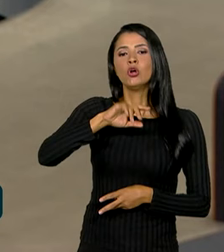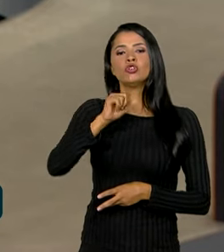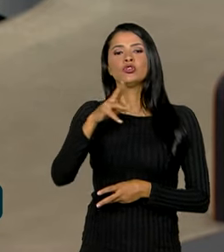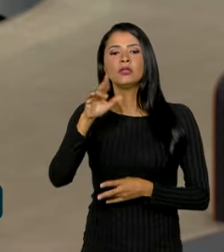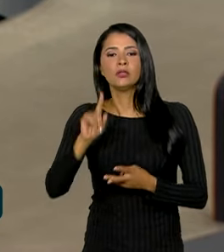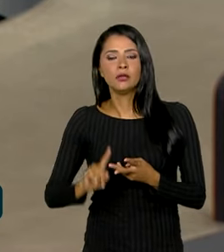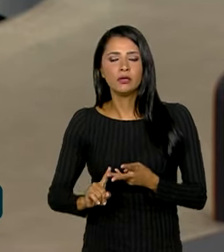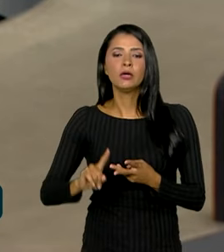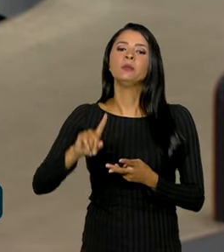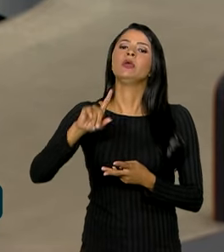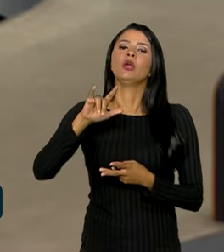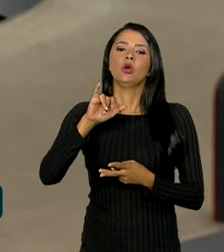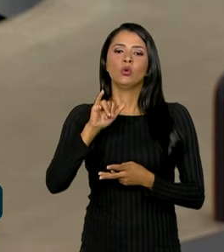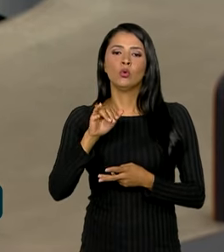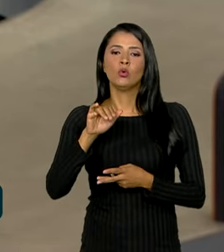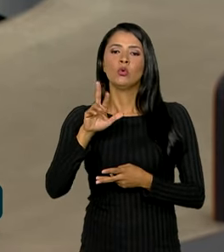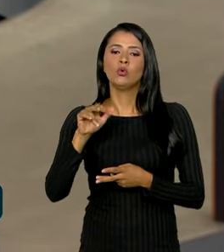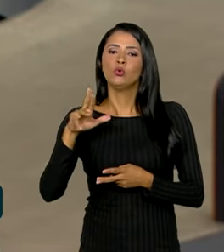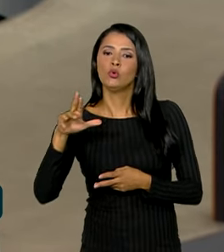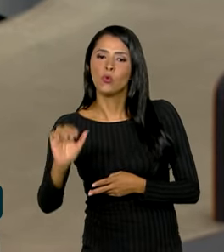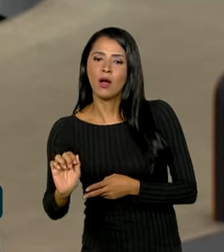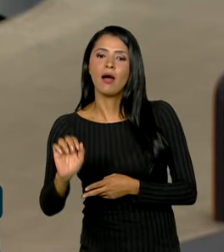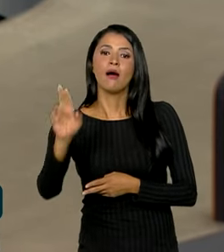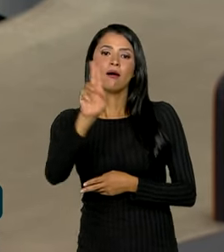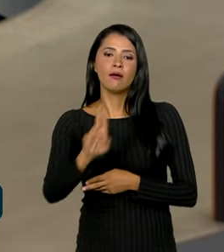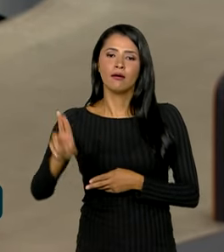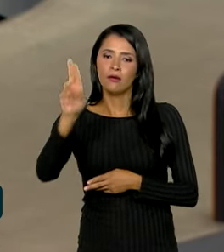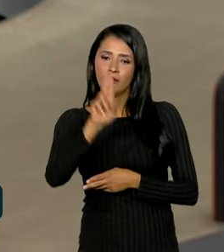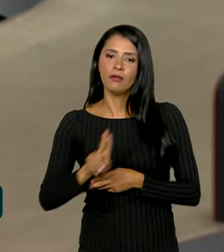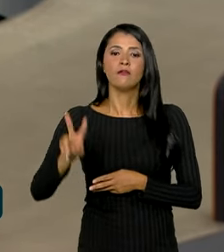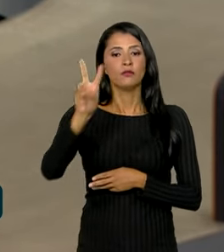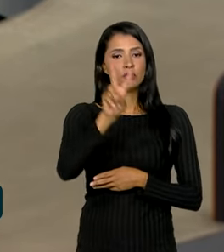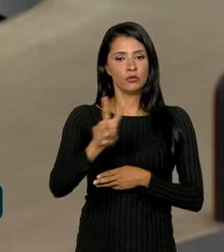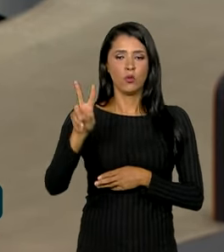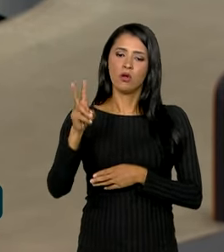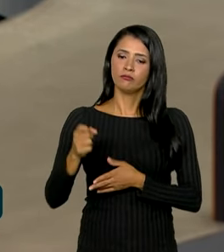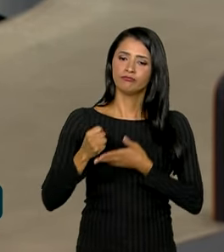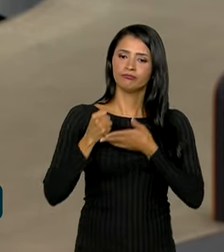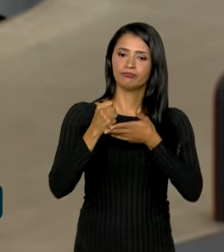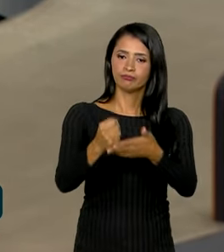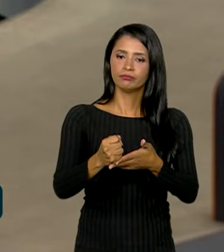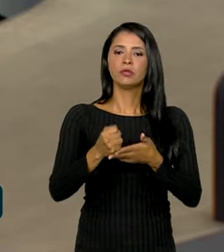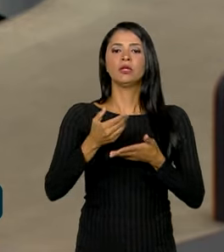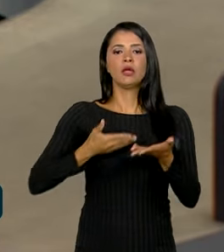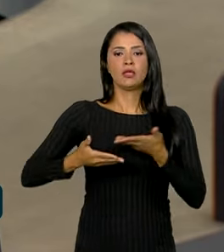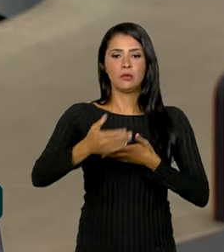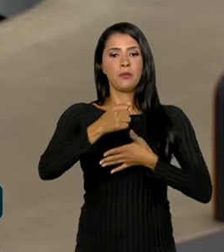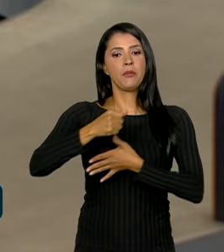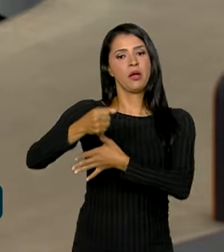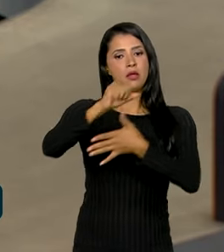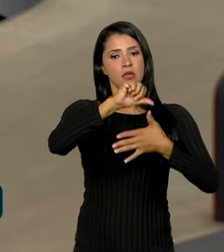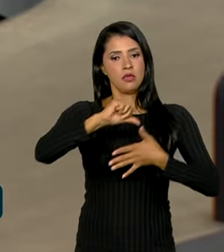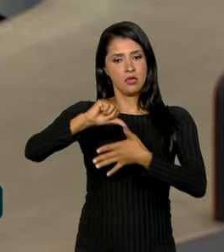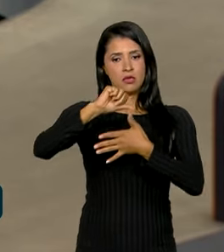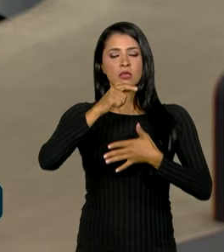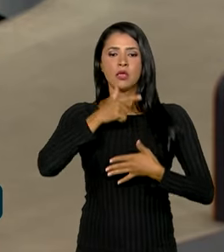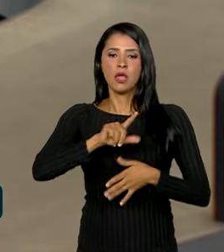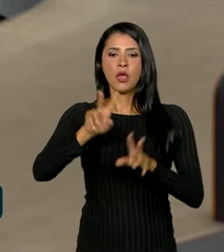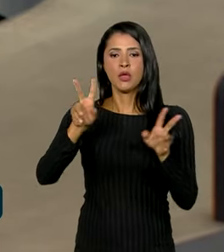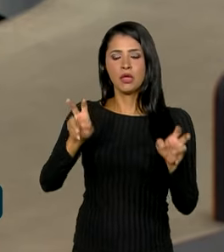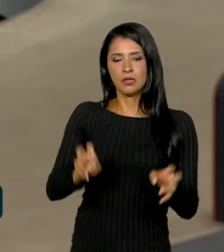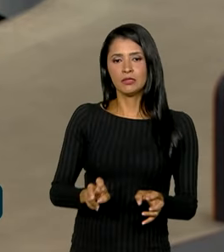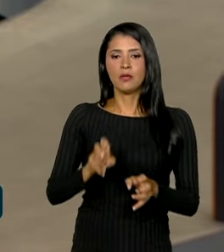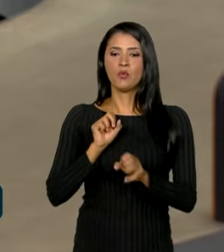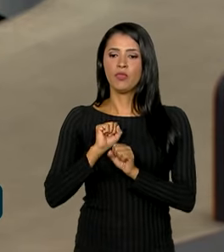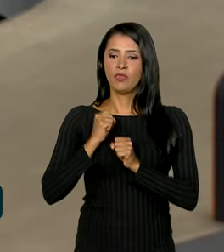Uruguai e Venezuela fortaleceram a cooperação entre os países sul-americanos com acordos em temas como defesa